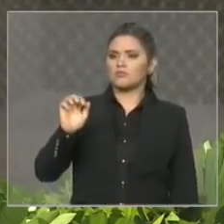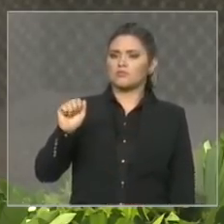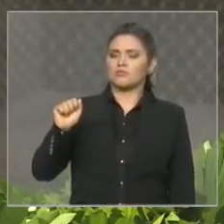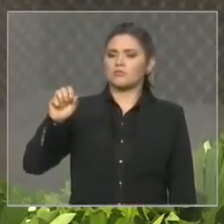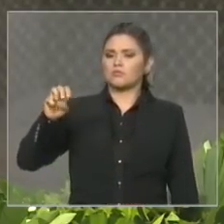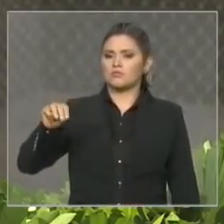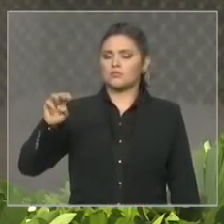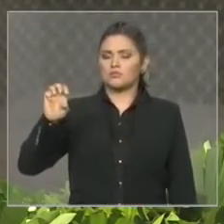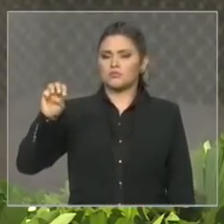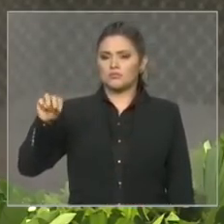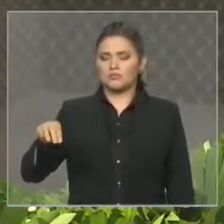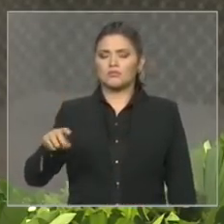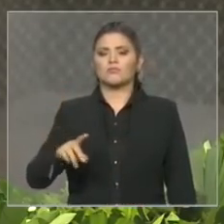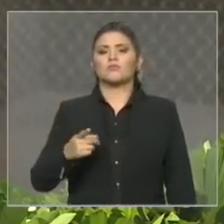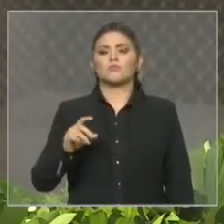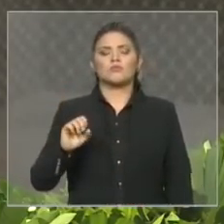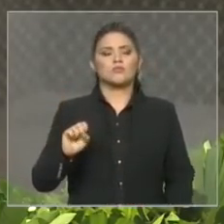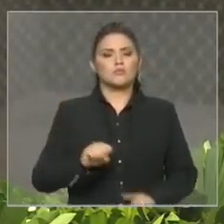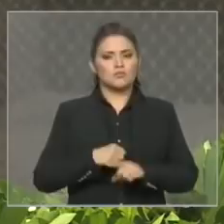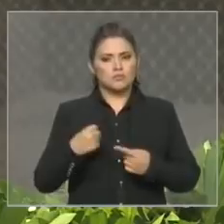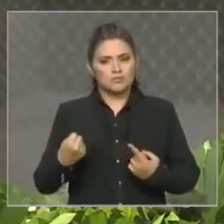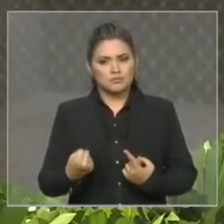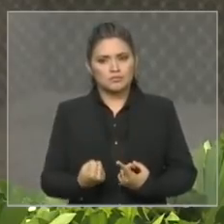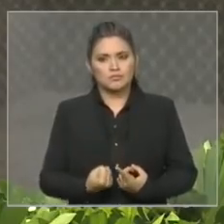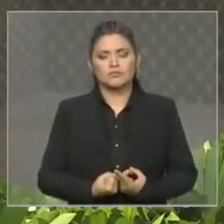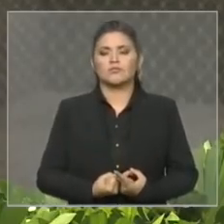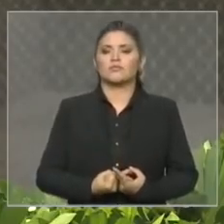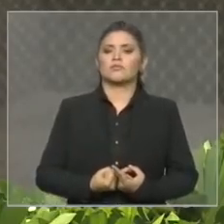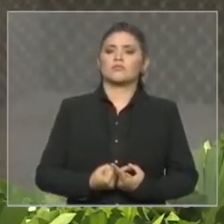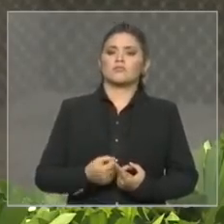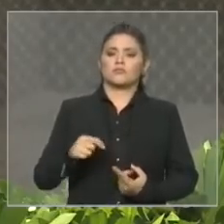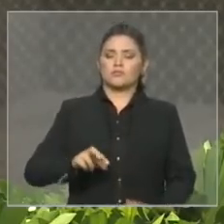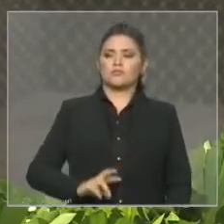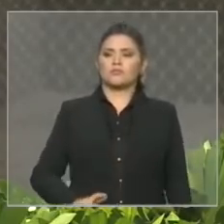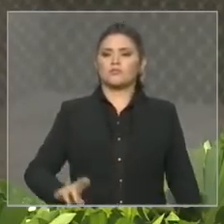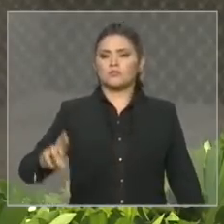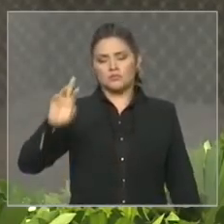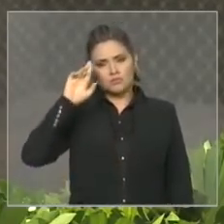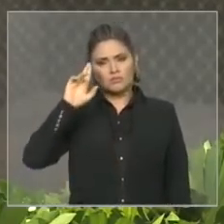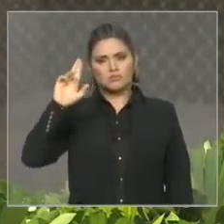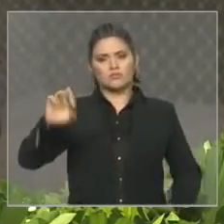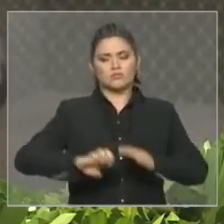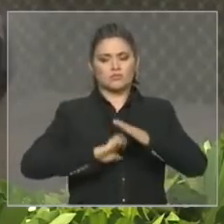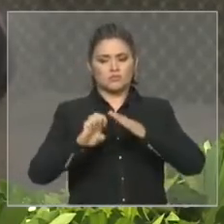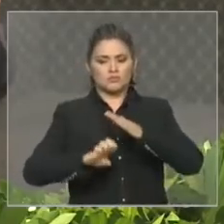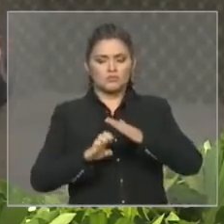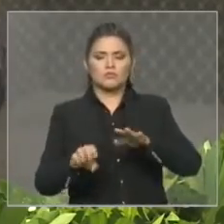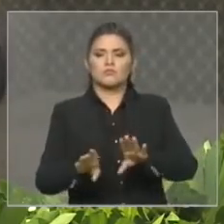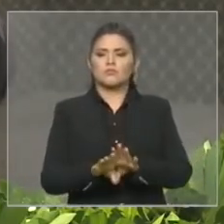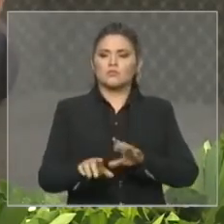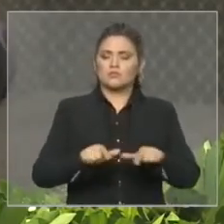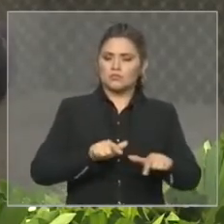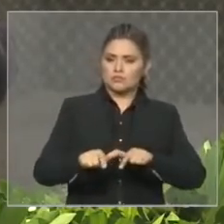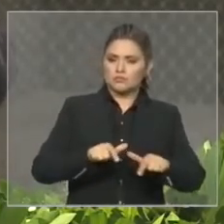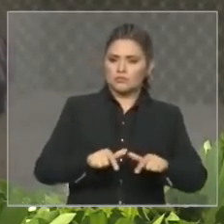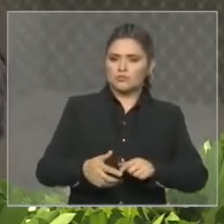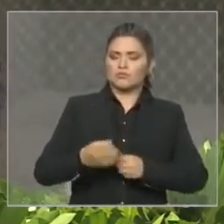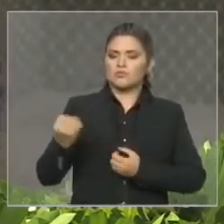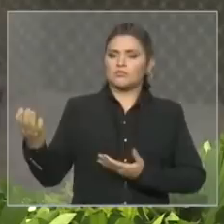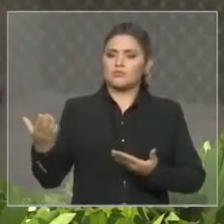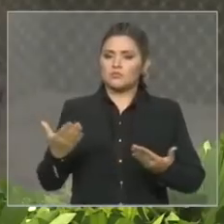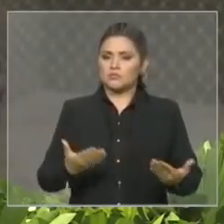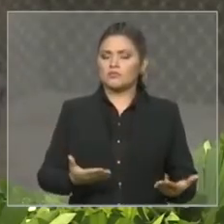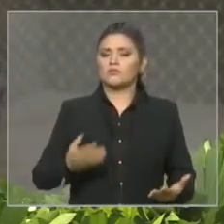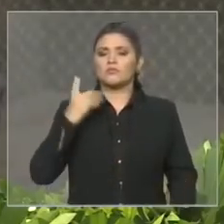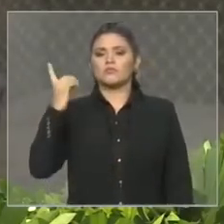a sociedade civil aqui representada por lideranças empresariais e de entidades de trabalhadores, saudar o deputado Juscelino